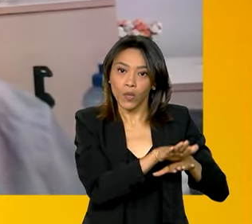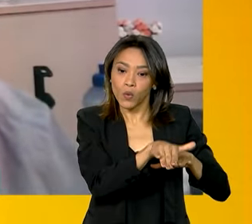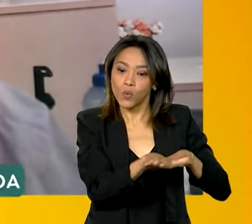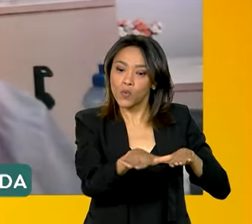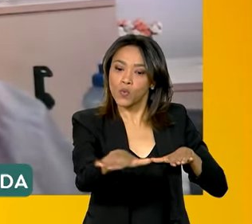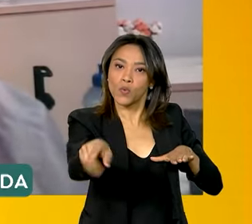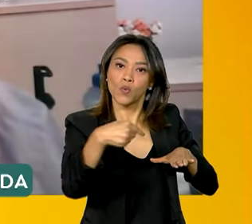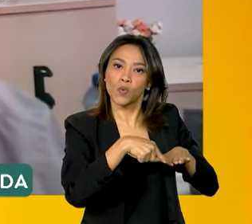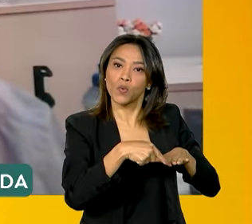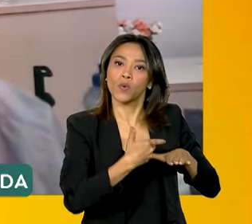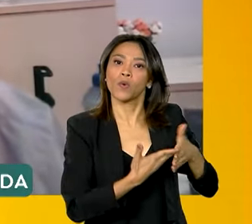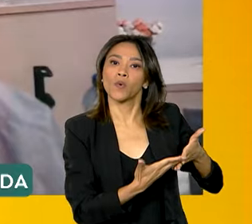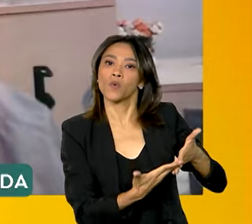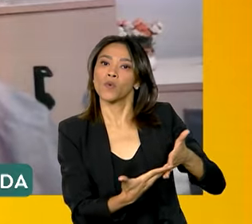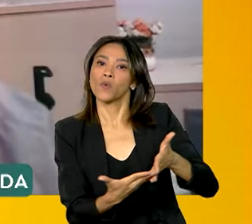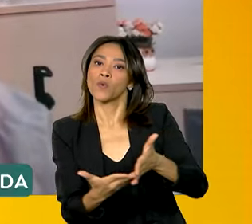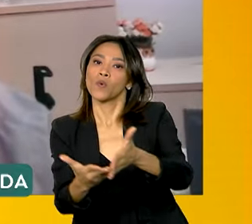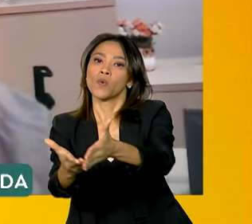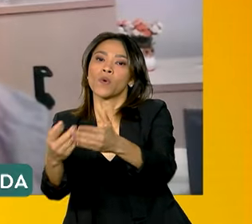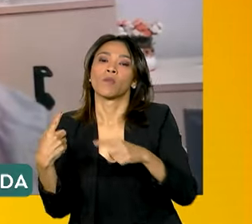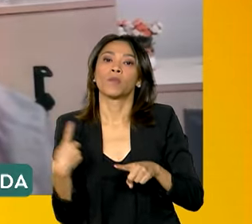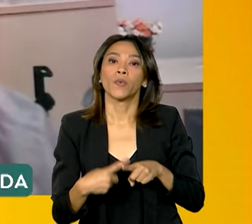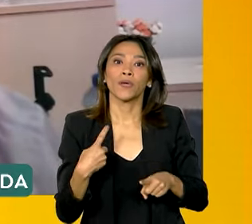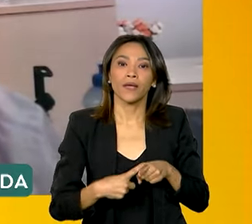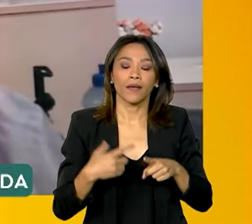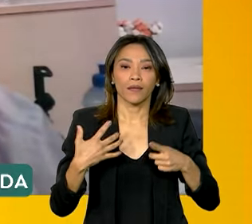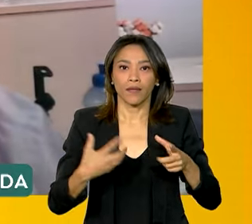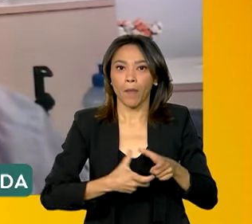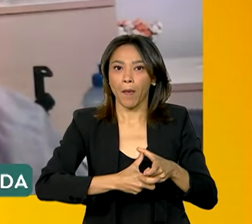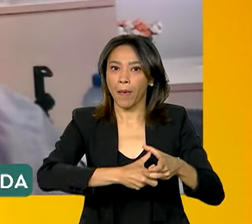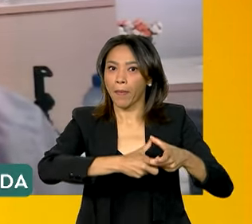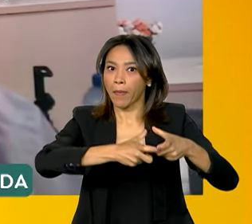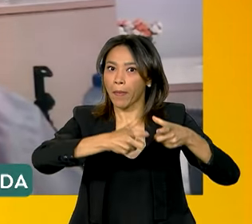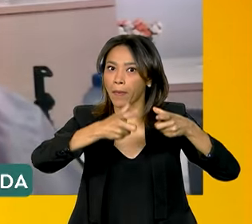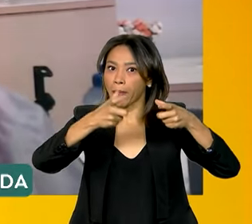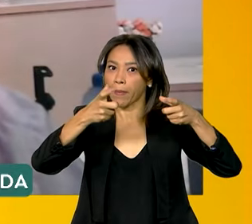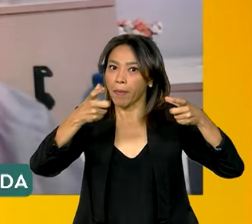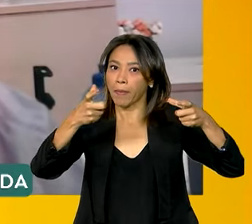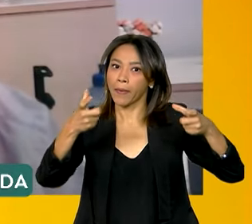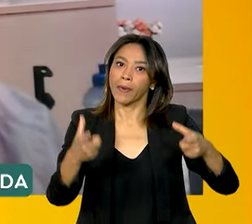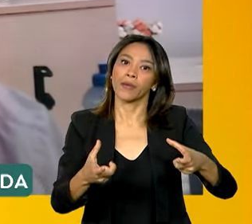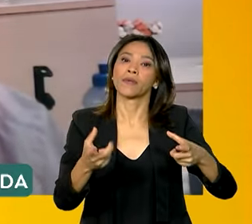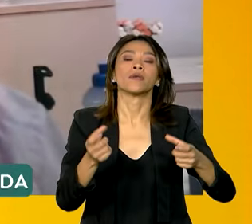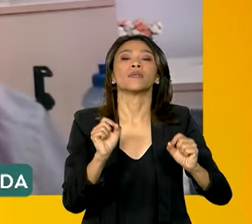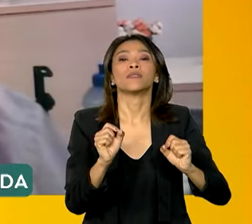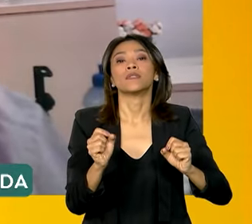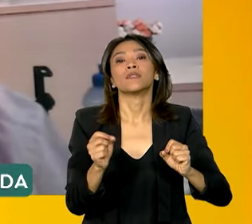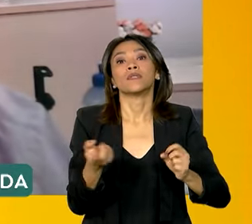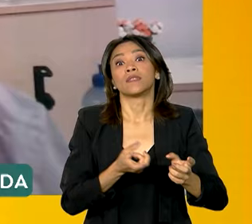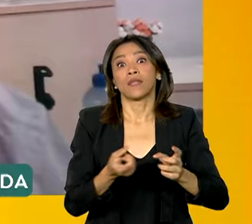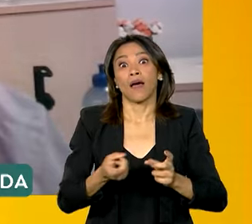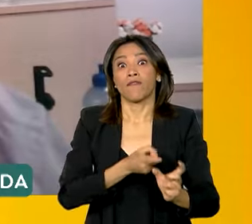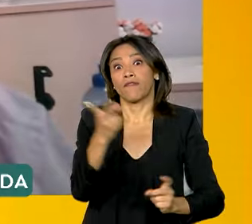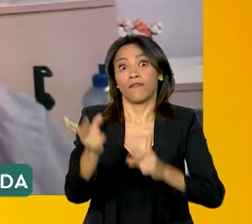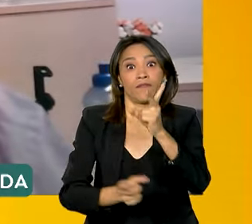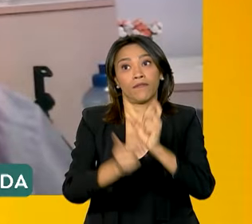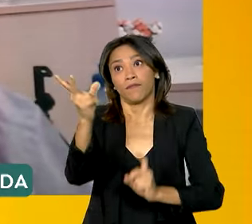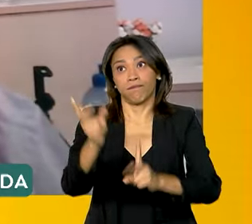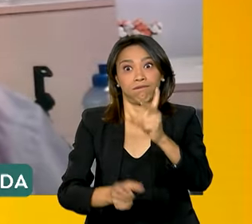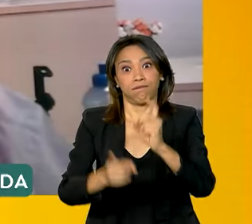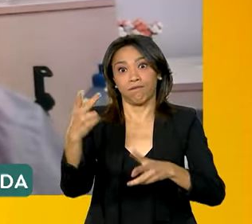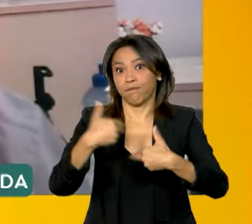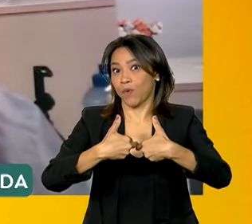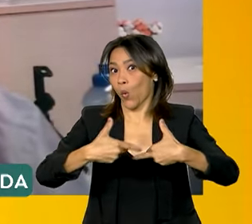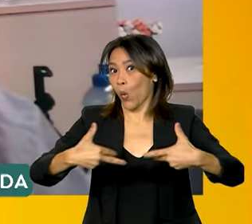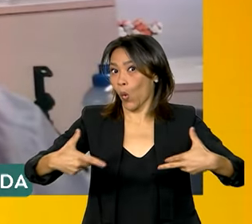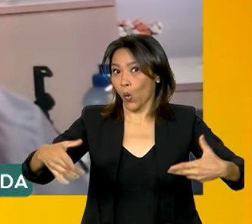em função de um crescimento significativo também das exportações pelos portos do Arco Norte. Então,